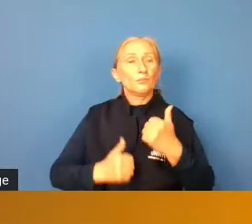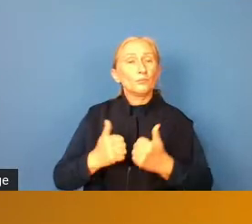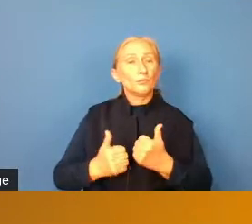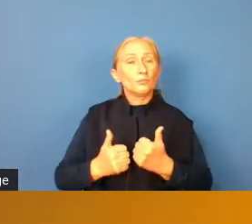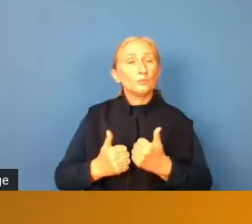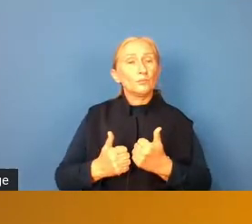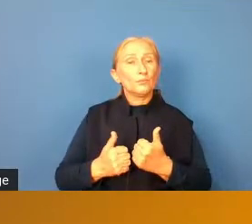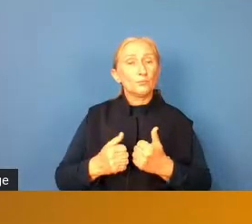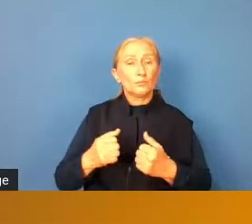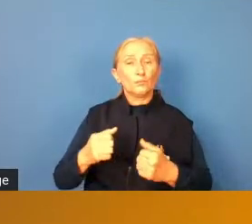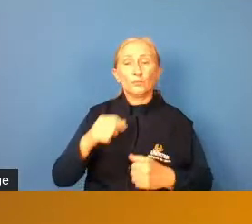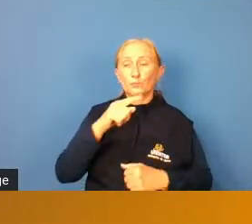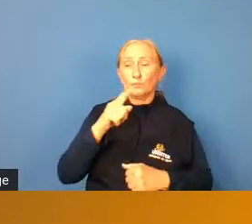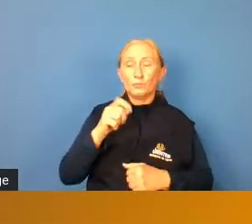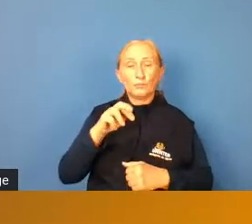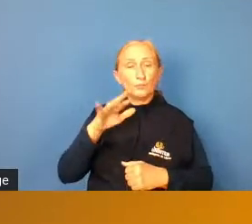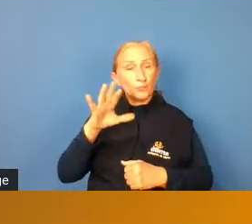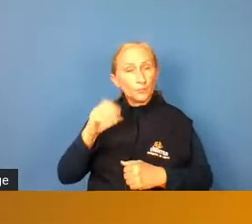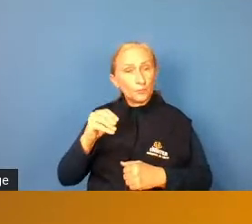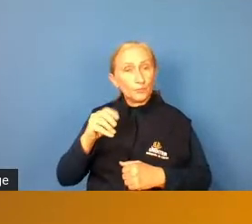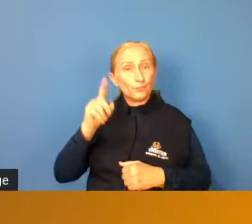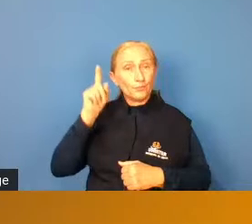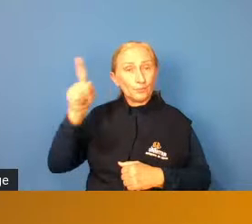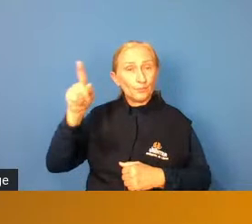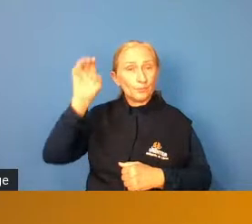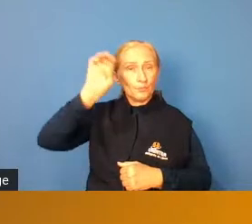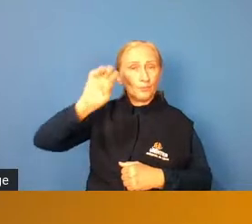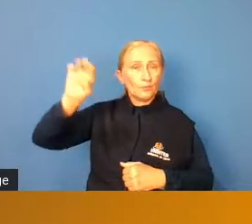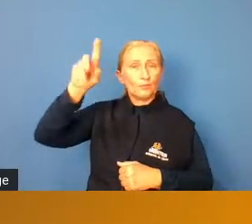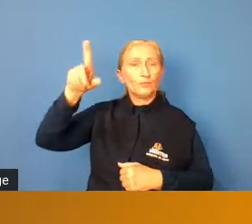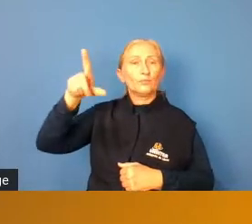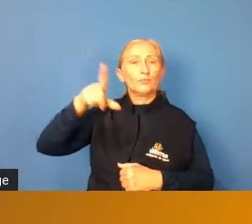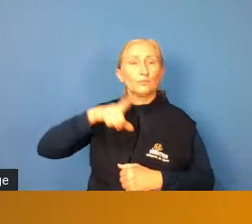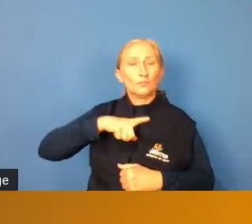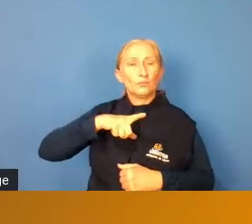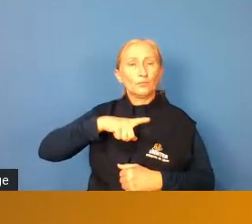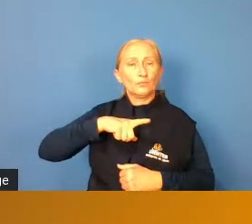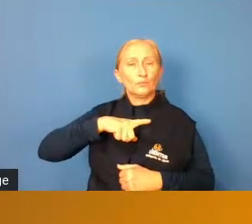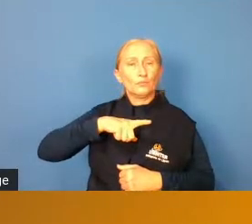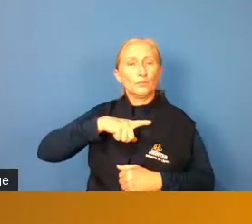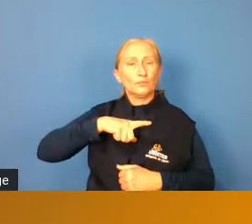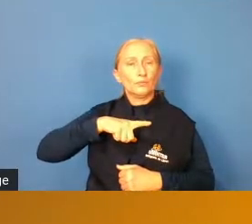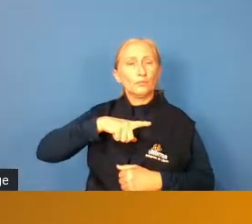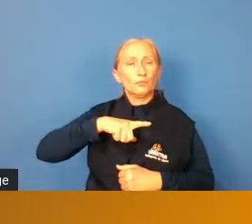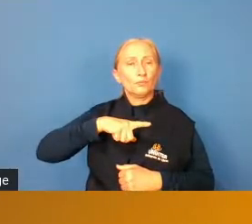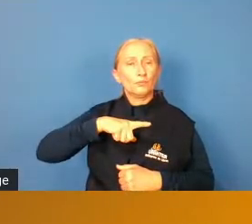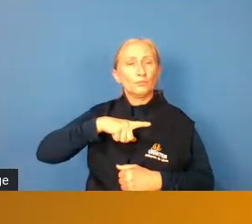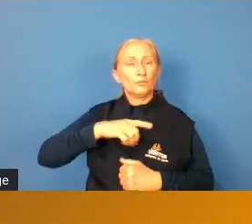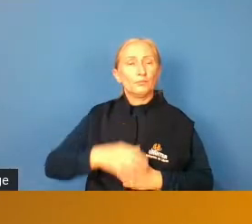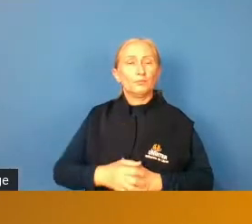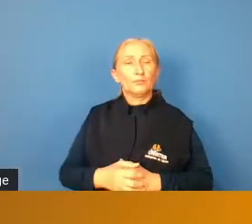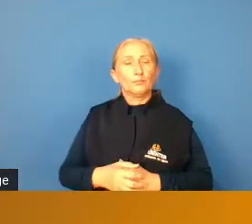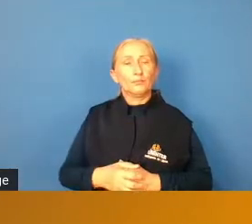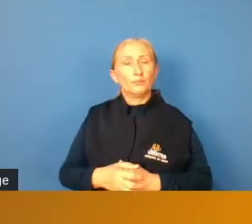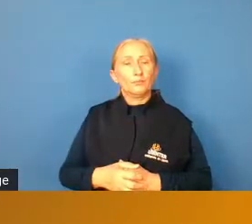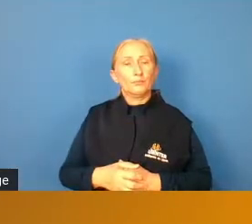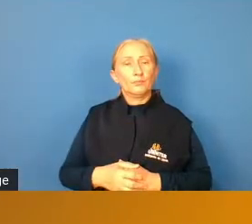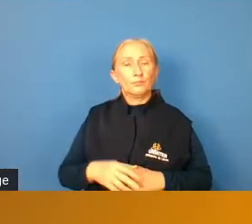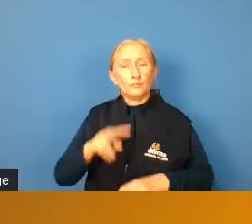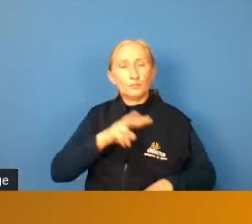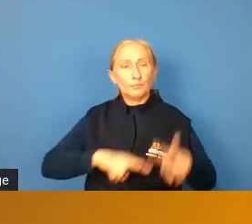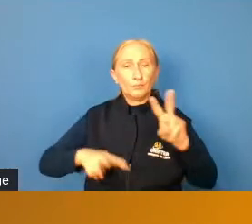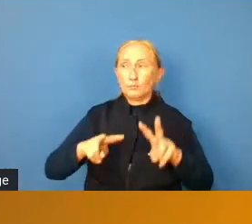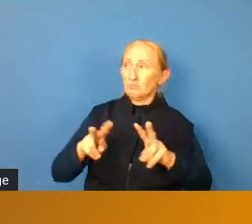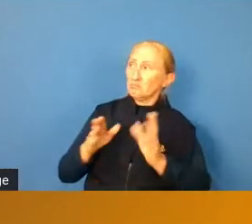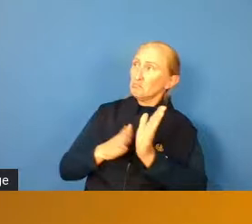os zagueiros no futebol europeu eles têm uma visibilidade